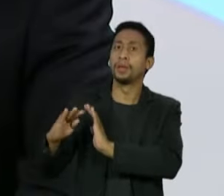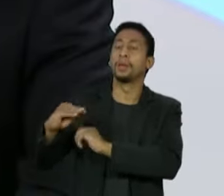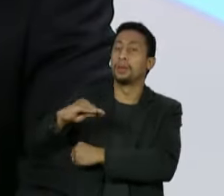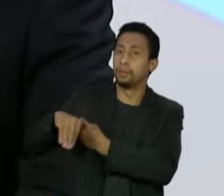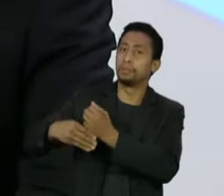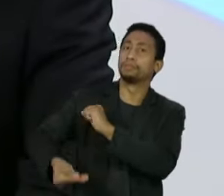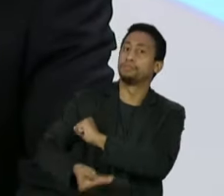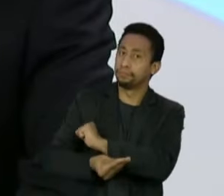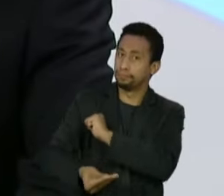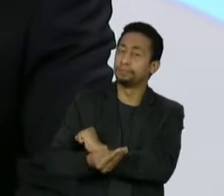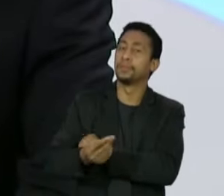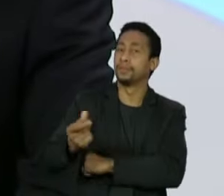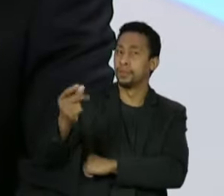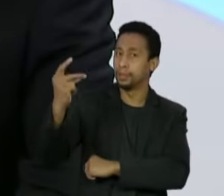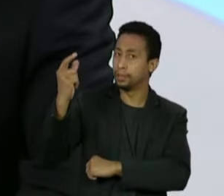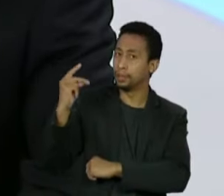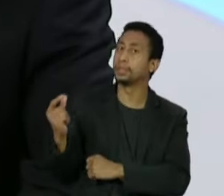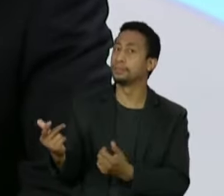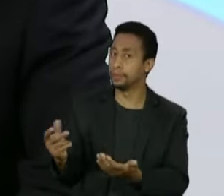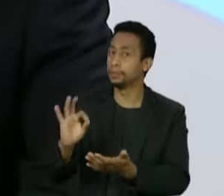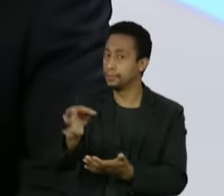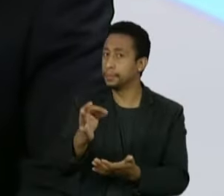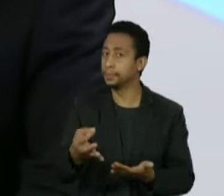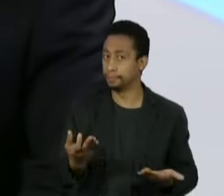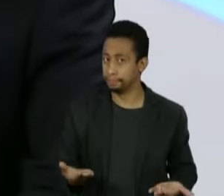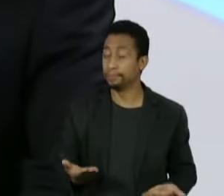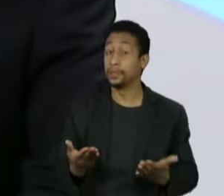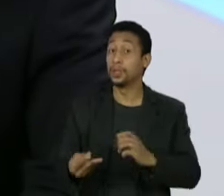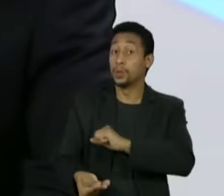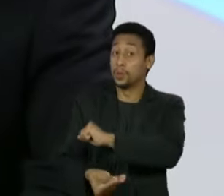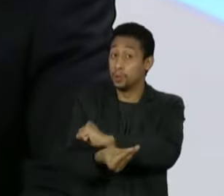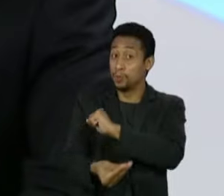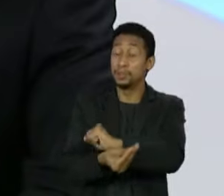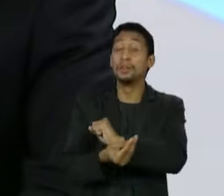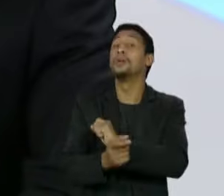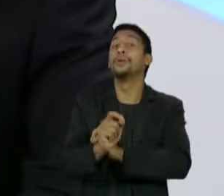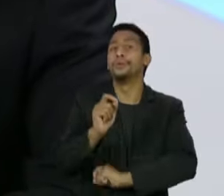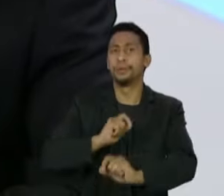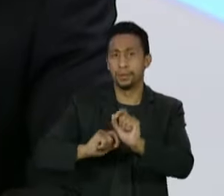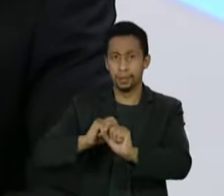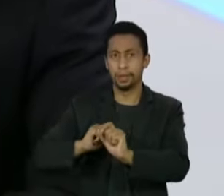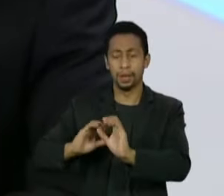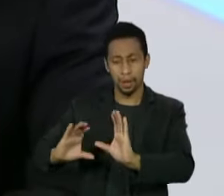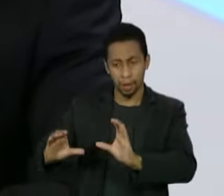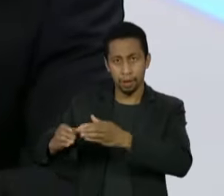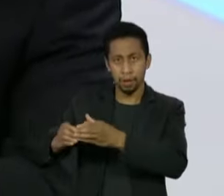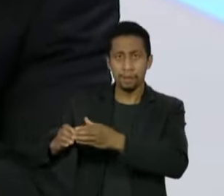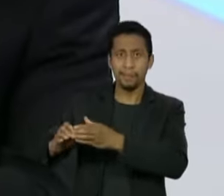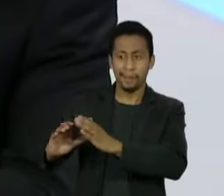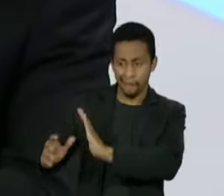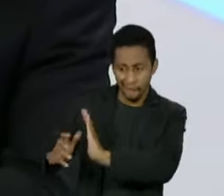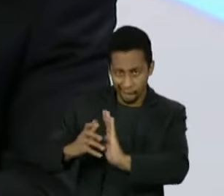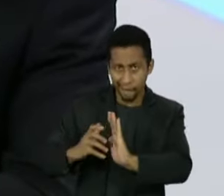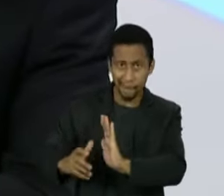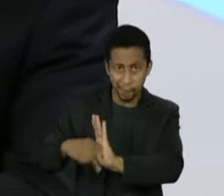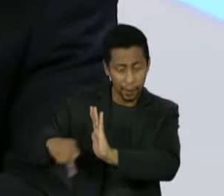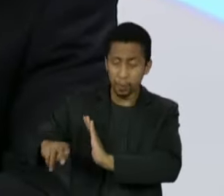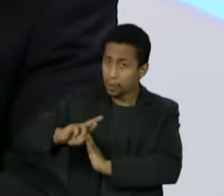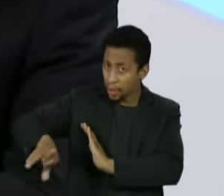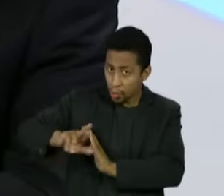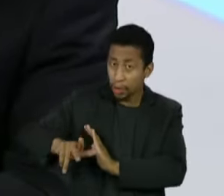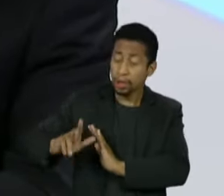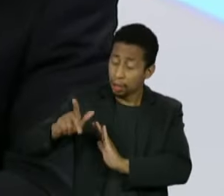Brasil há muito tempo. A corrupção, eu digo sempre, não é uma questão ideológica, é uma questão de conduta humana que floresce quando não é